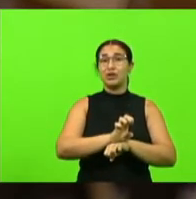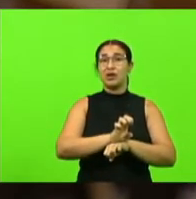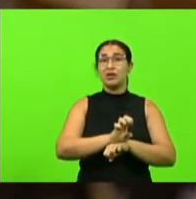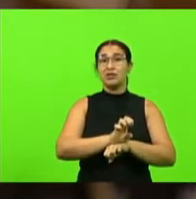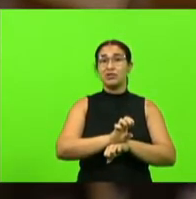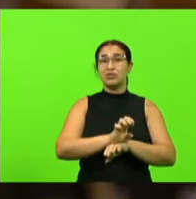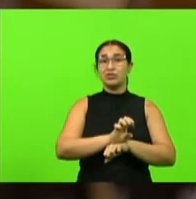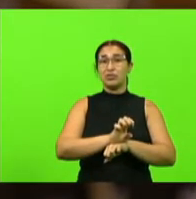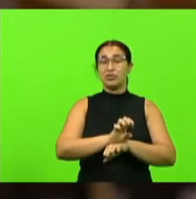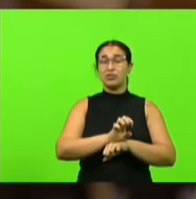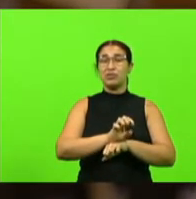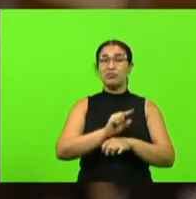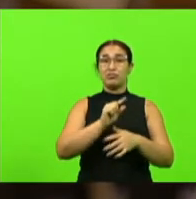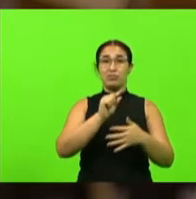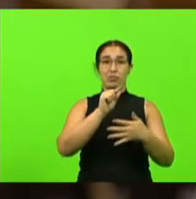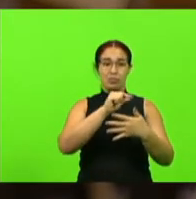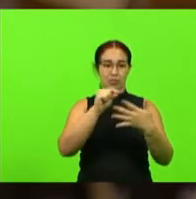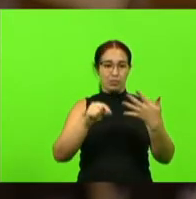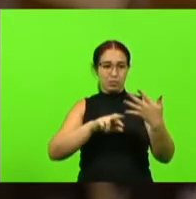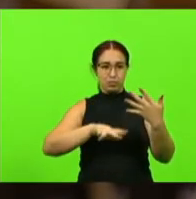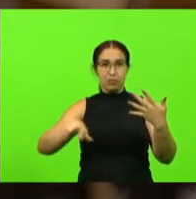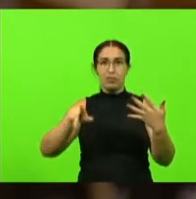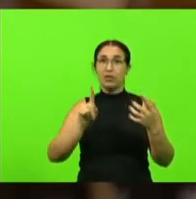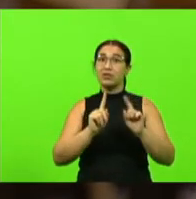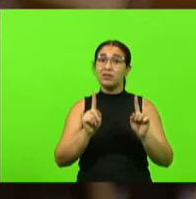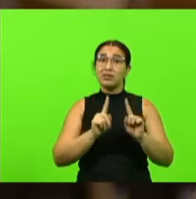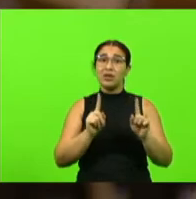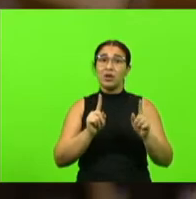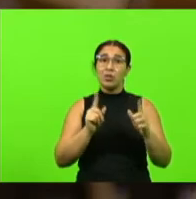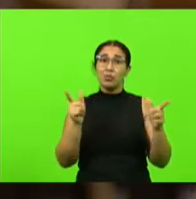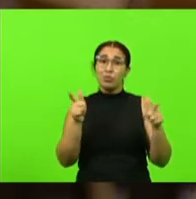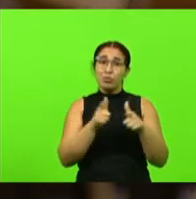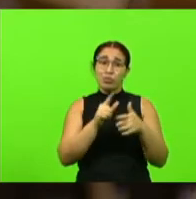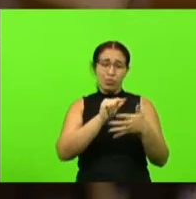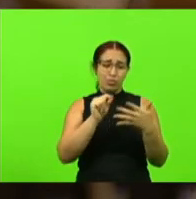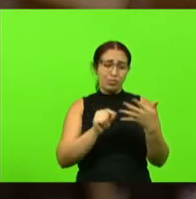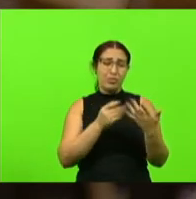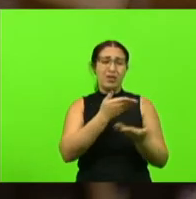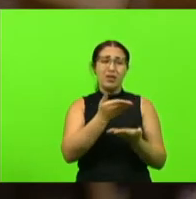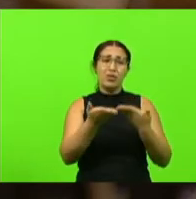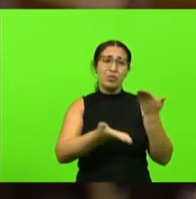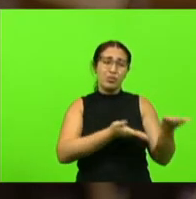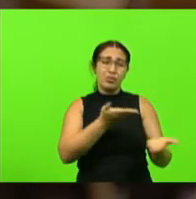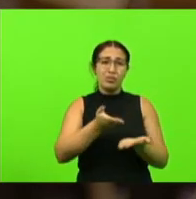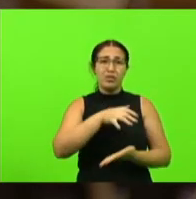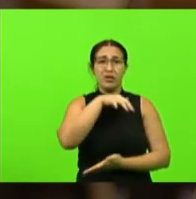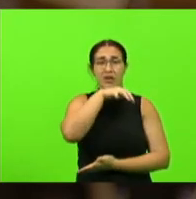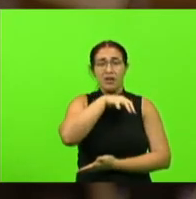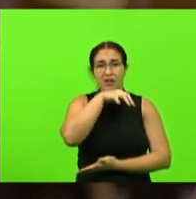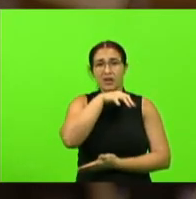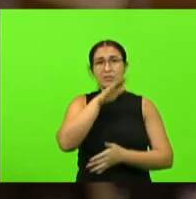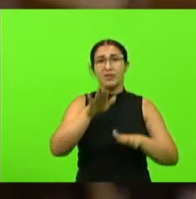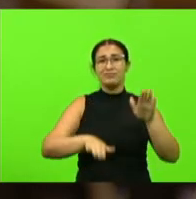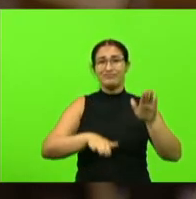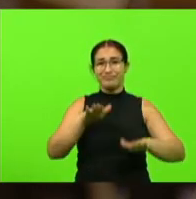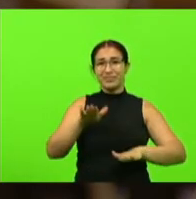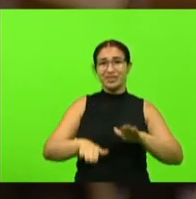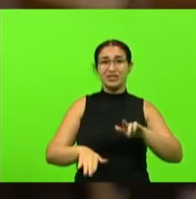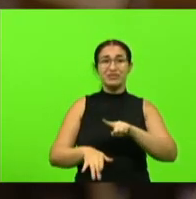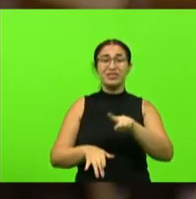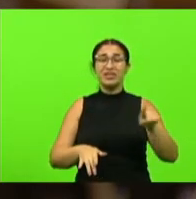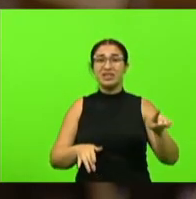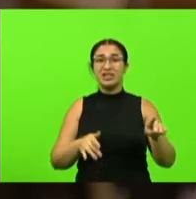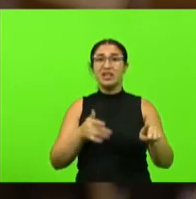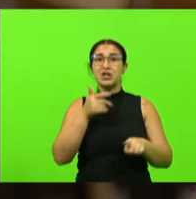de recuperação desses animais principalmente os pequenos animais que vem muitas vezes as mães desses